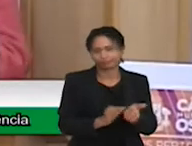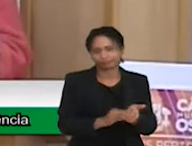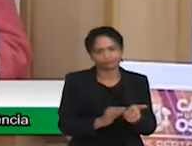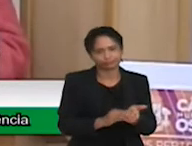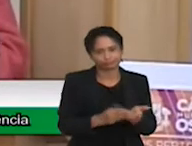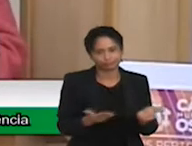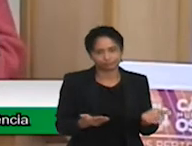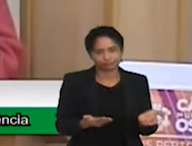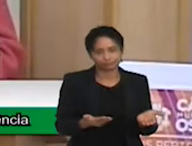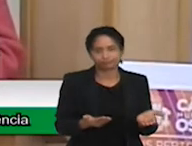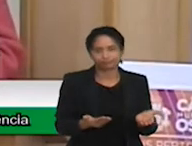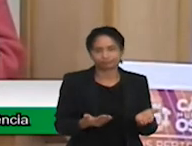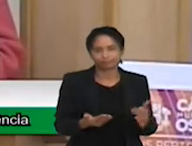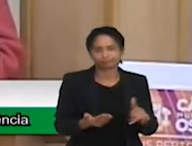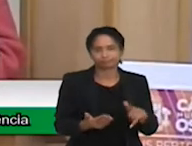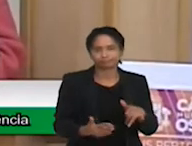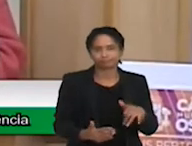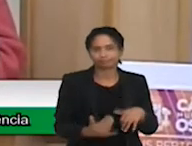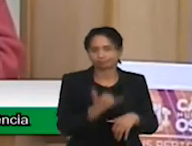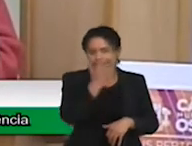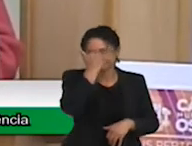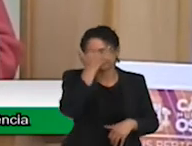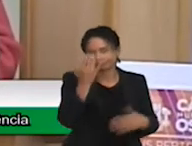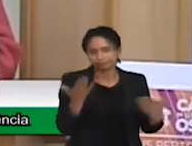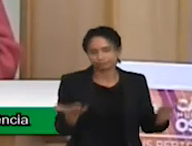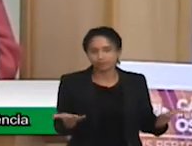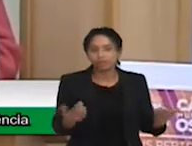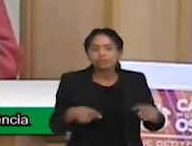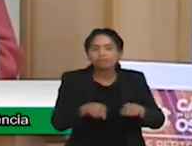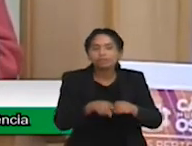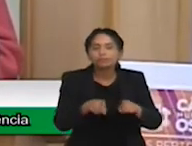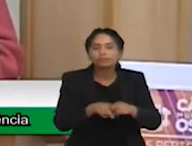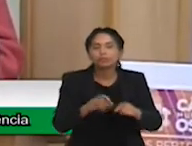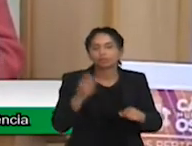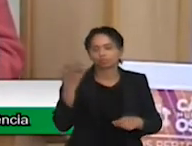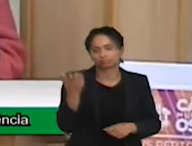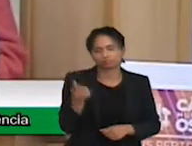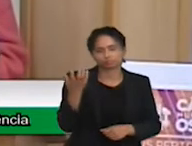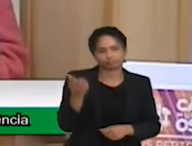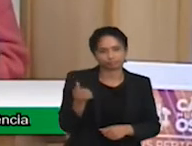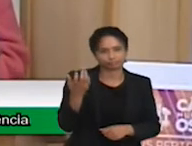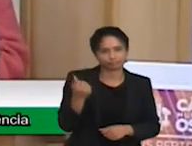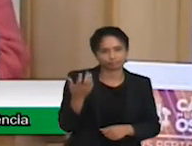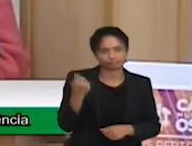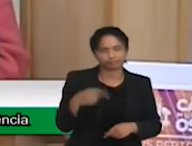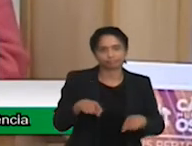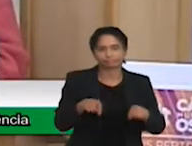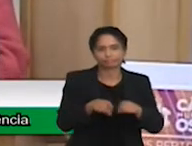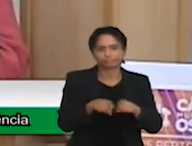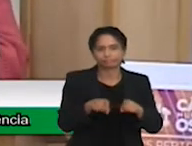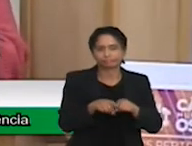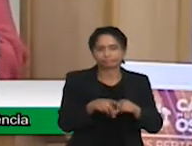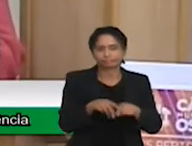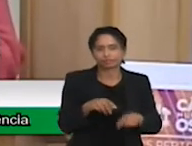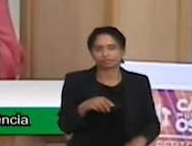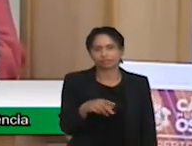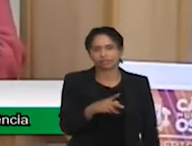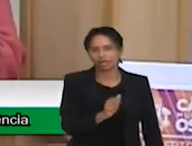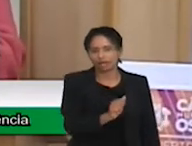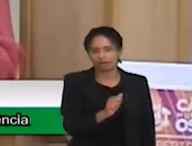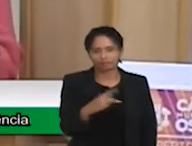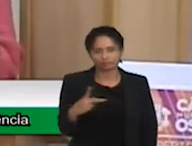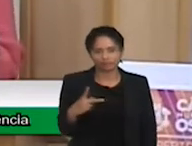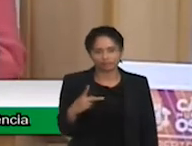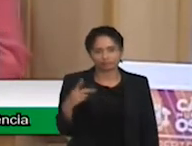Perderam também os direitos ao transporte gratuito aposentados e pensionistas. Eu apresentei uma emenda,